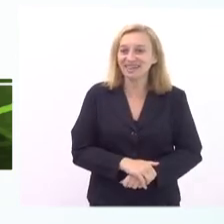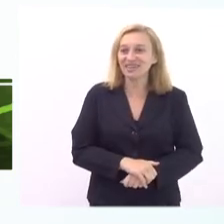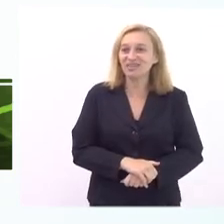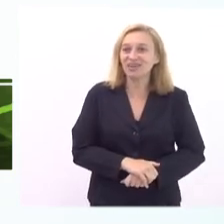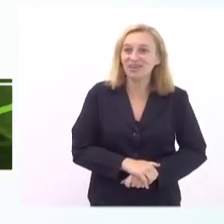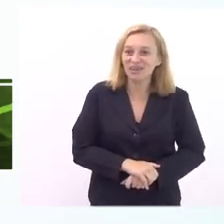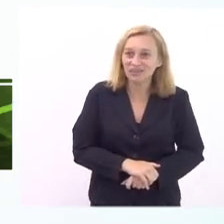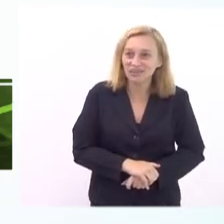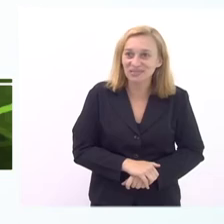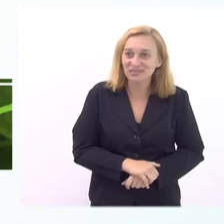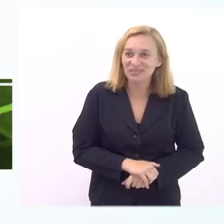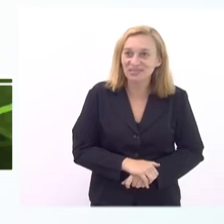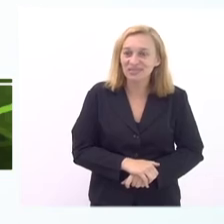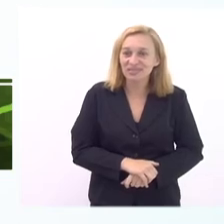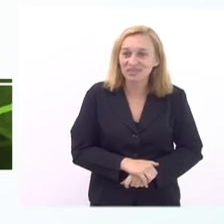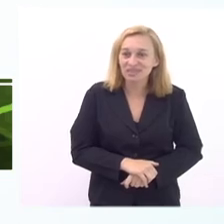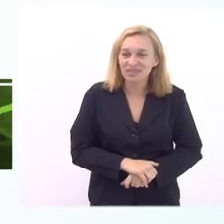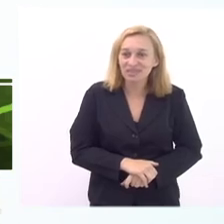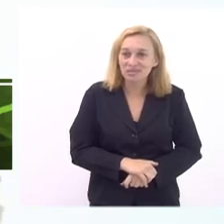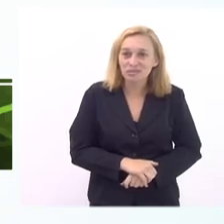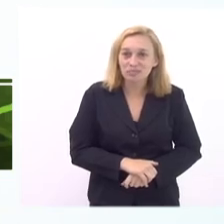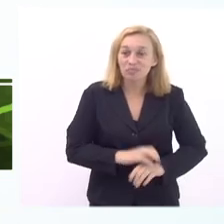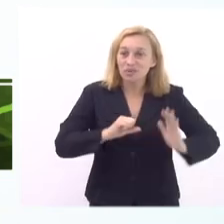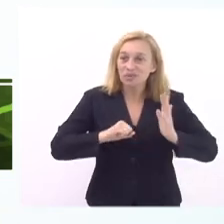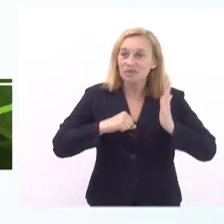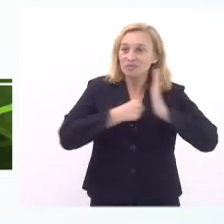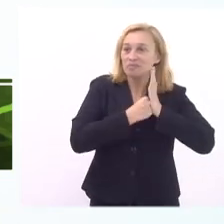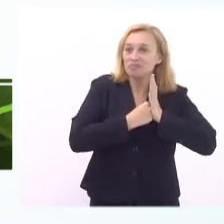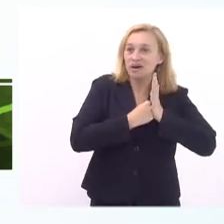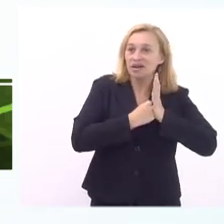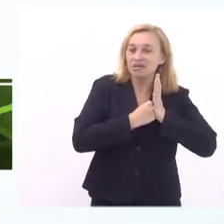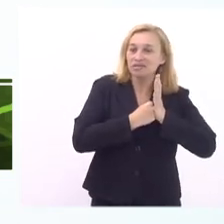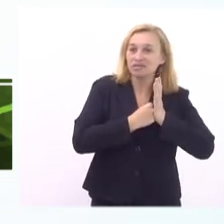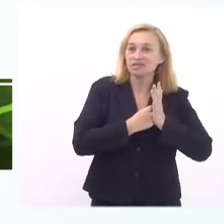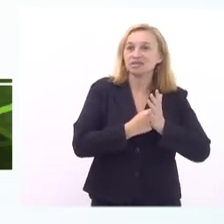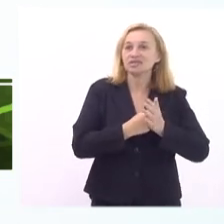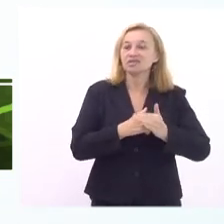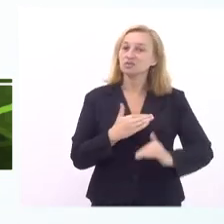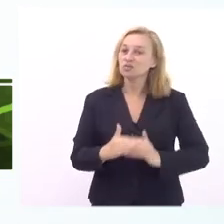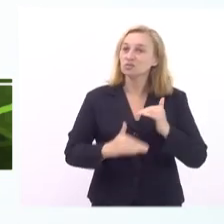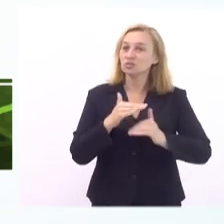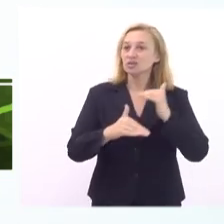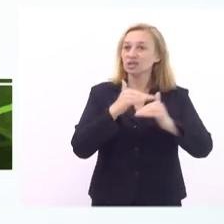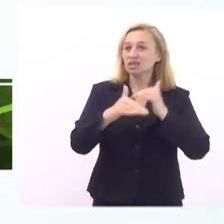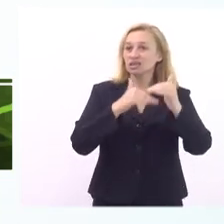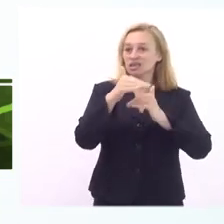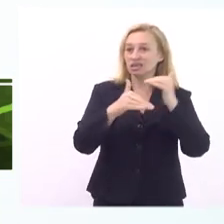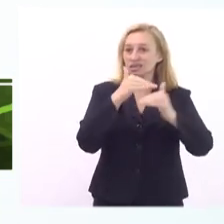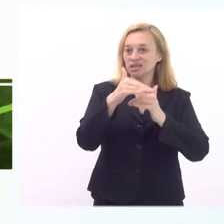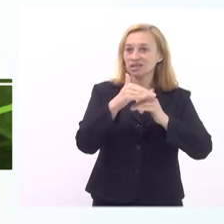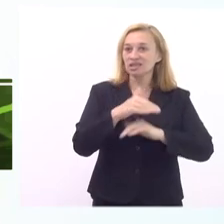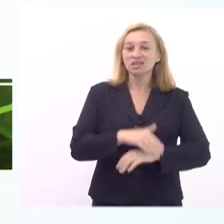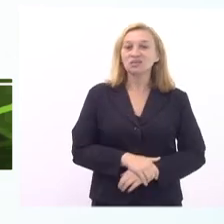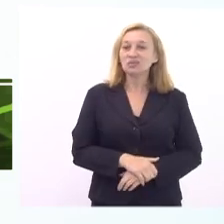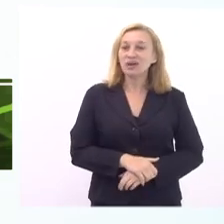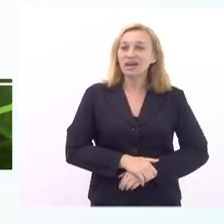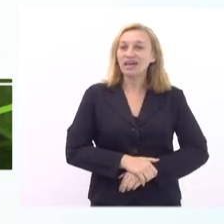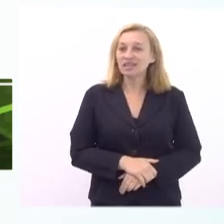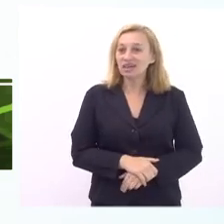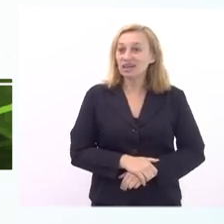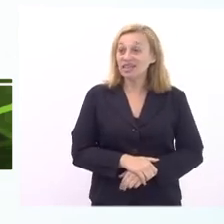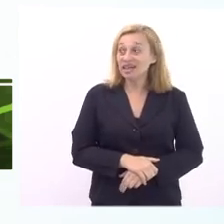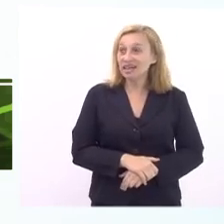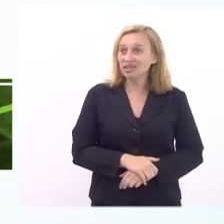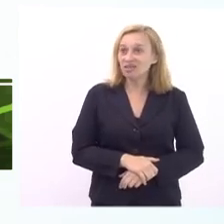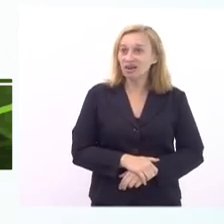pedagógico evidentemente isso tem um impacto tremendo no processo de desenvolvimento de vocês e o papel